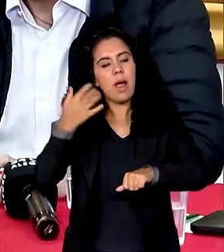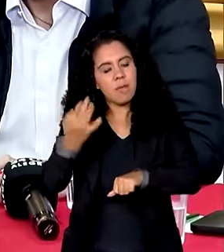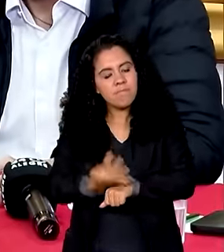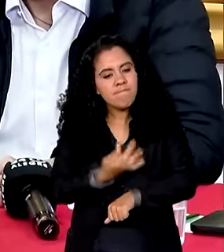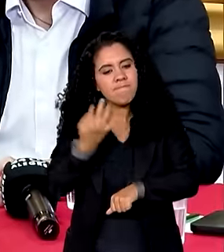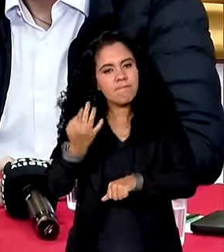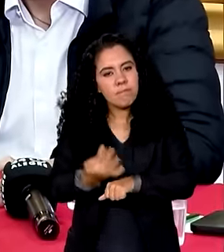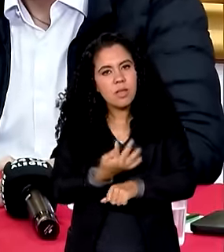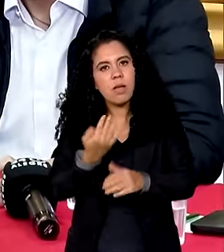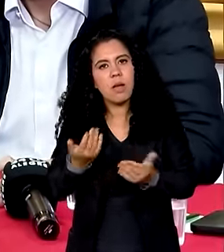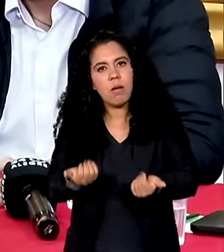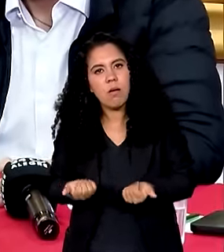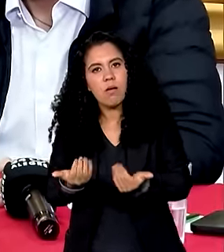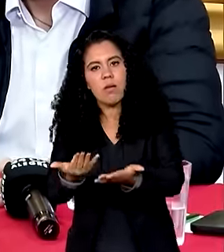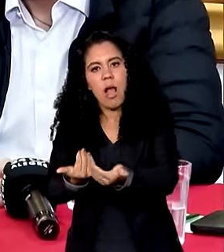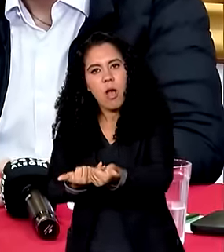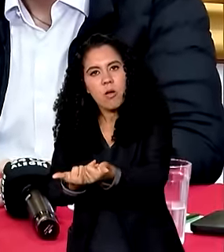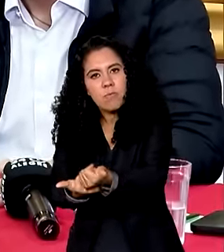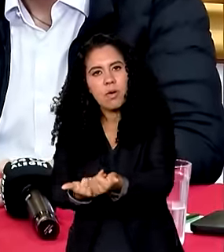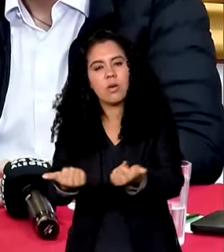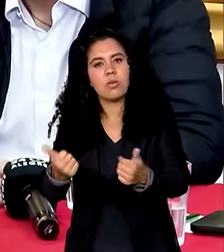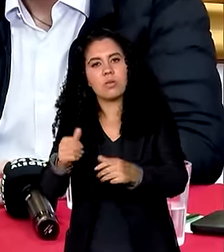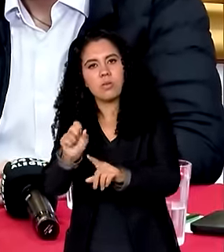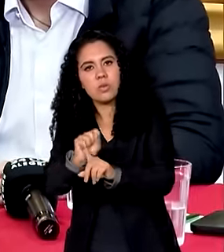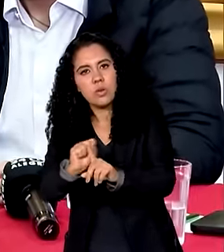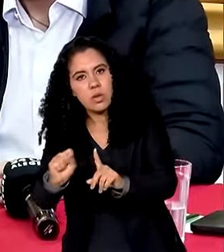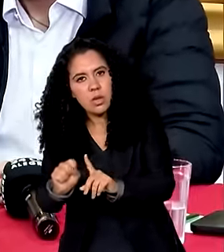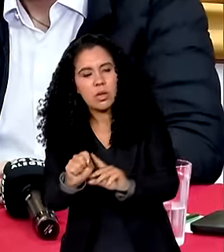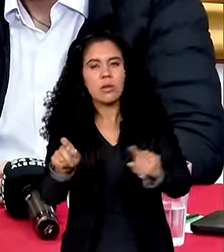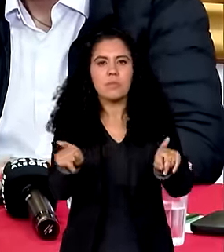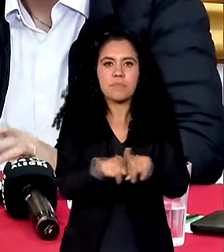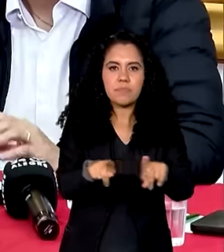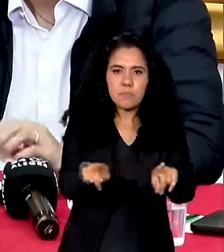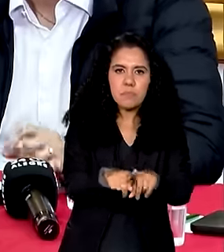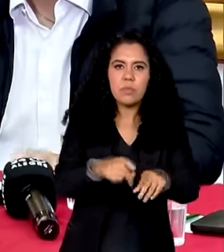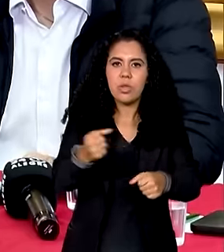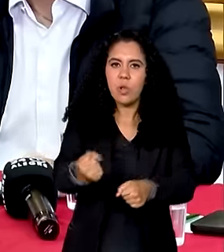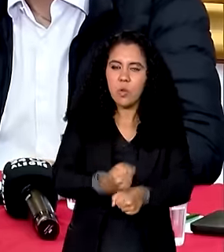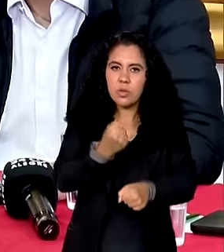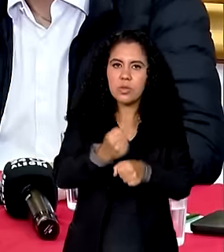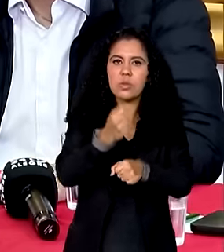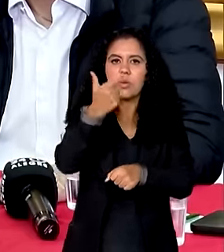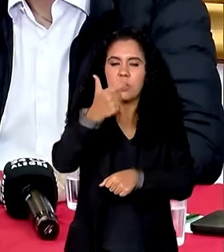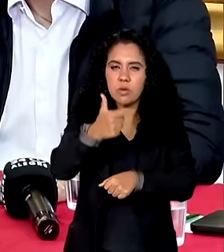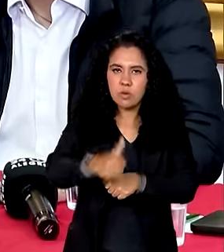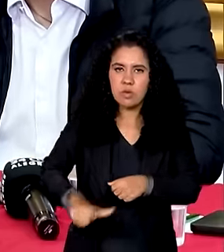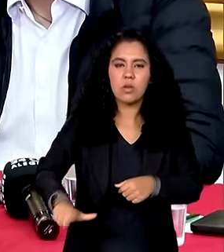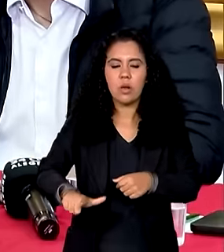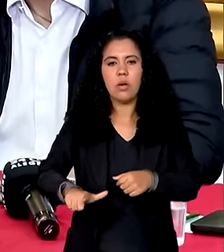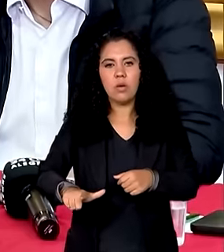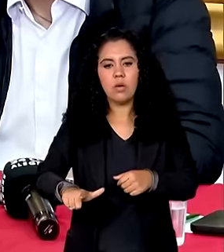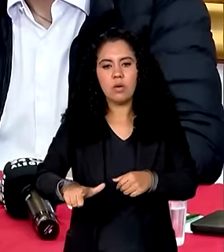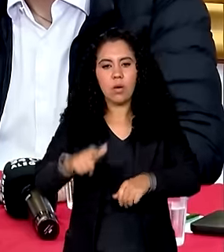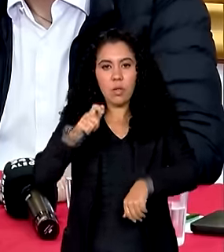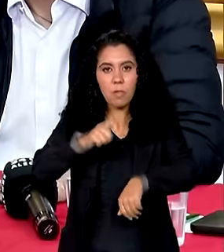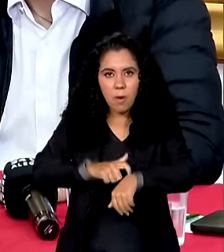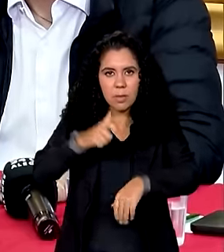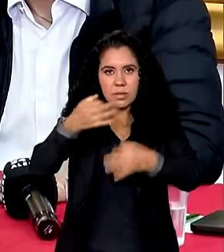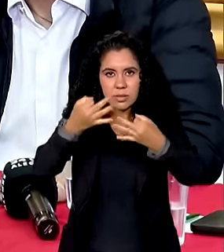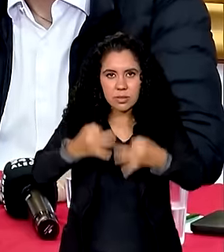ajudas de plano de assistência humanitária plano de restabelecimento e plano de reconstrução quando for a hora